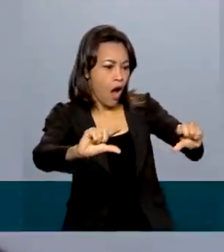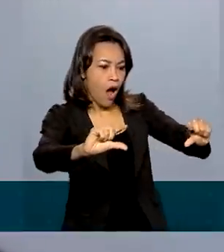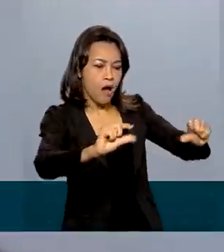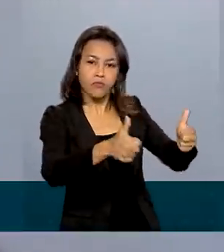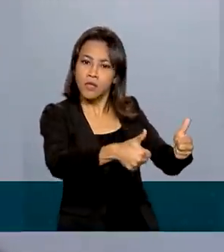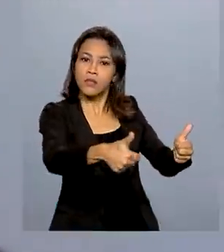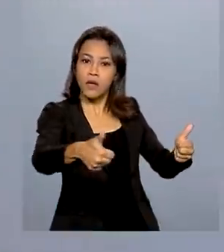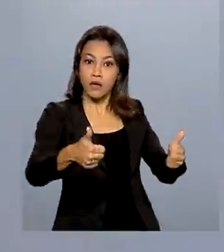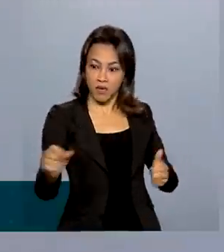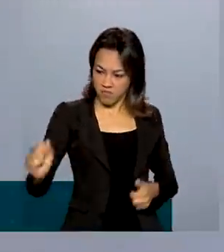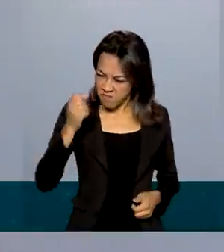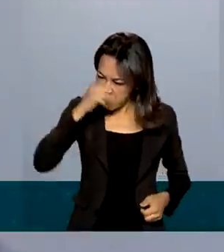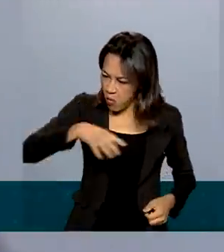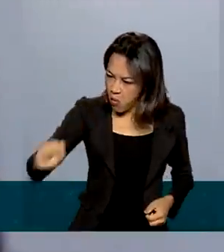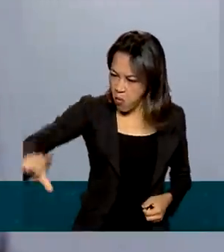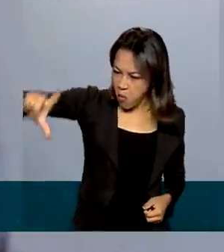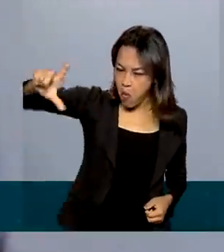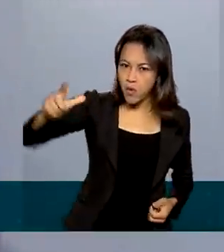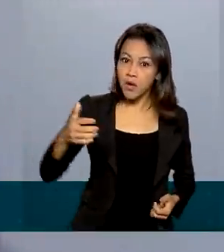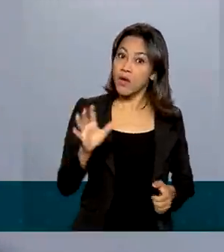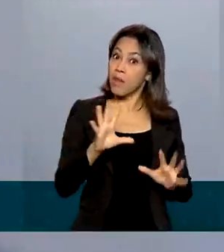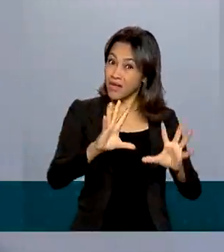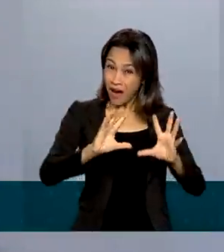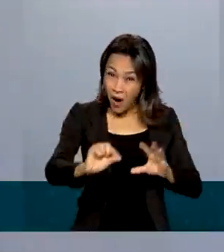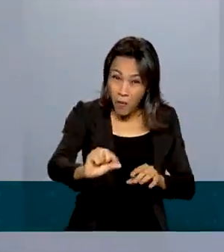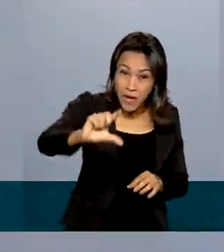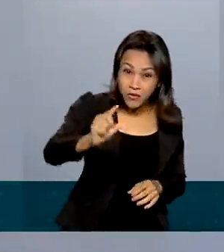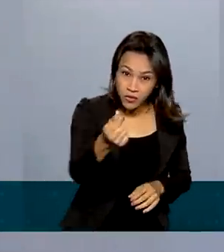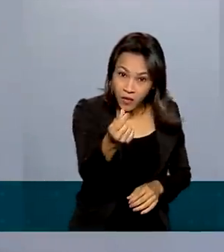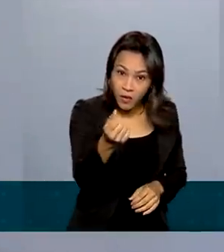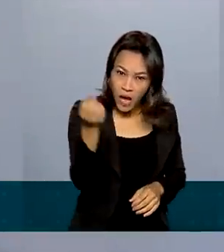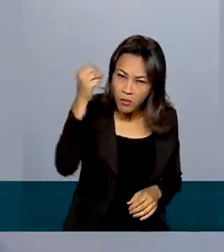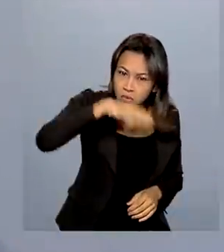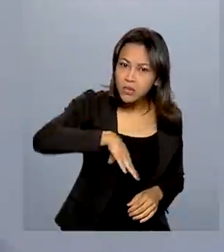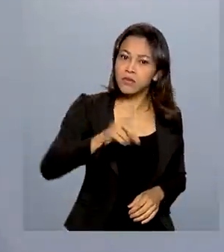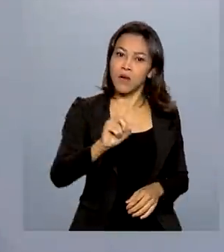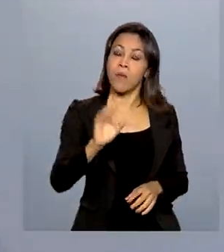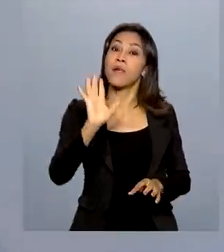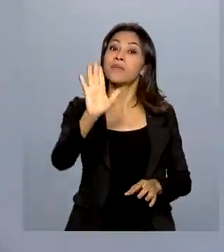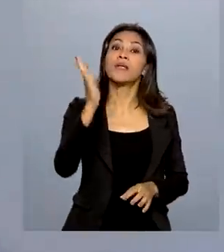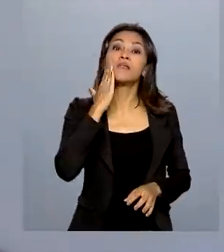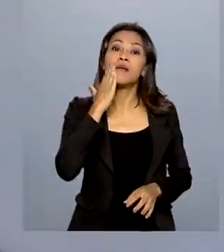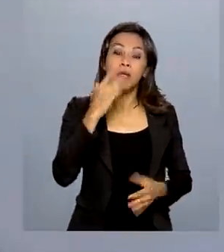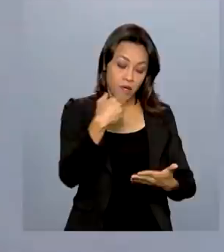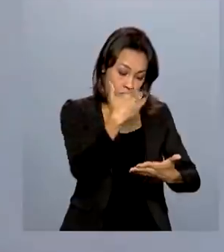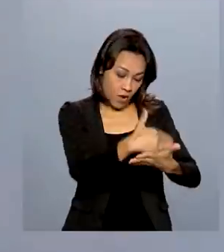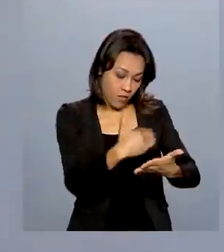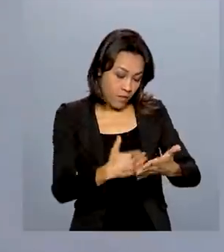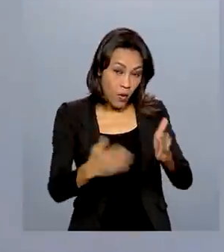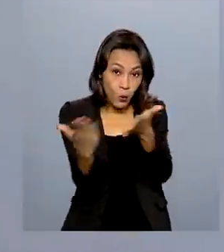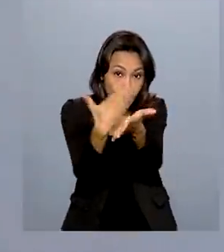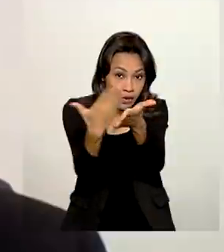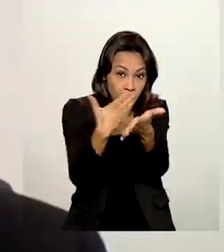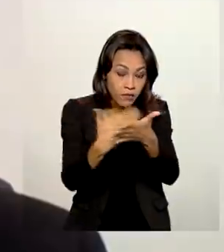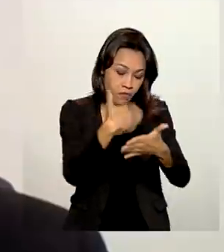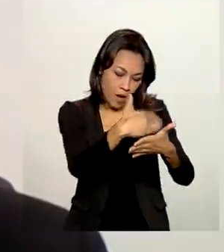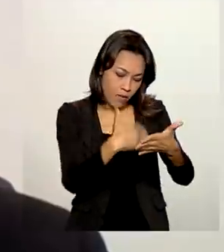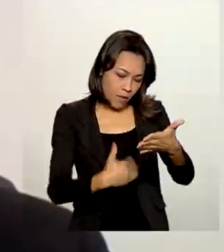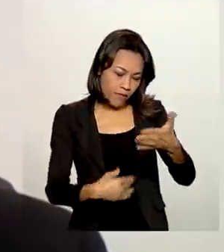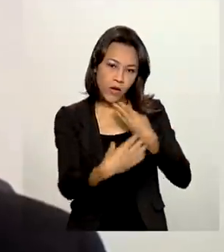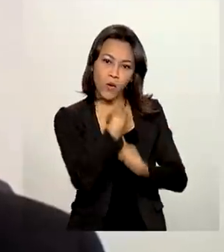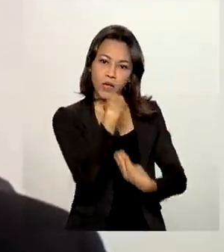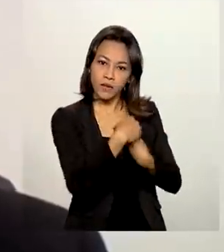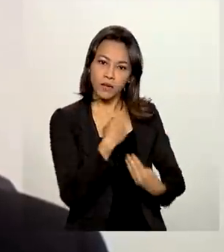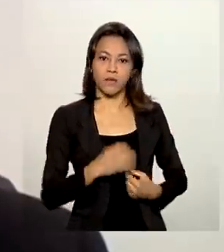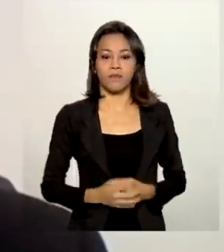Nem todo aumento de preço é abusivo. E para investigar, o guia prático nos ajuda bastante, com certeza. É muito bem